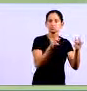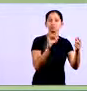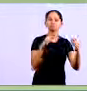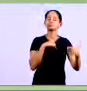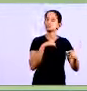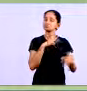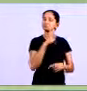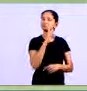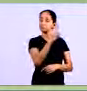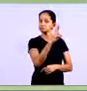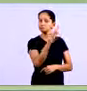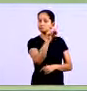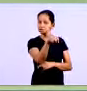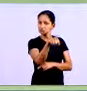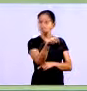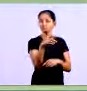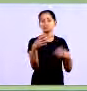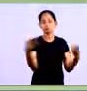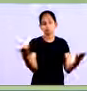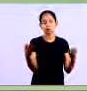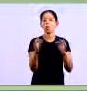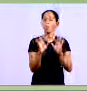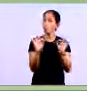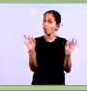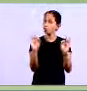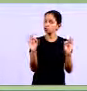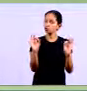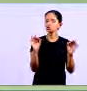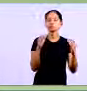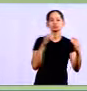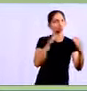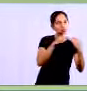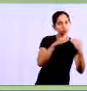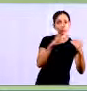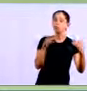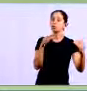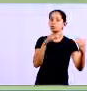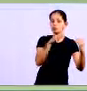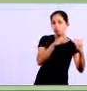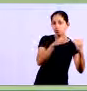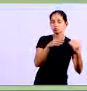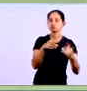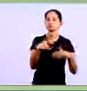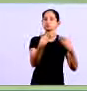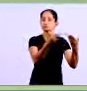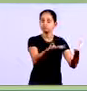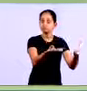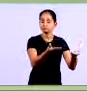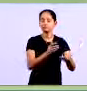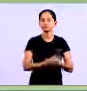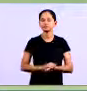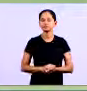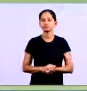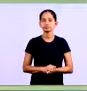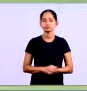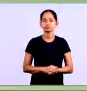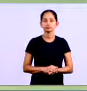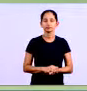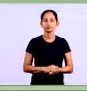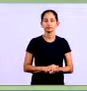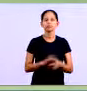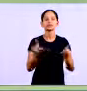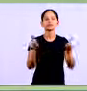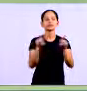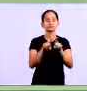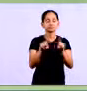ar o nível de serviço você atender bem o seu cliente atender bem tendo o seu produto sempre que necessitar incentivar a economia econom